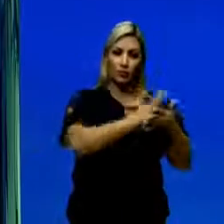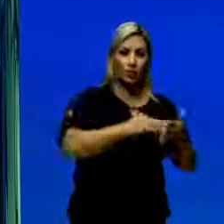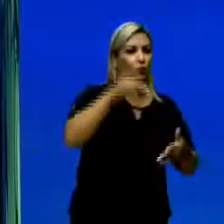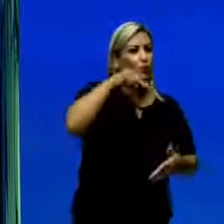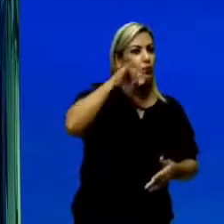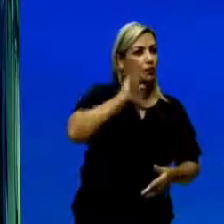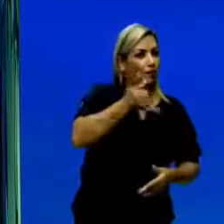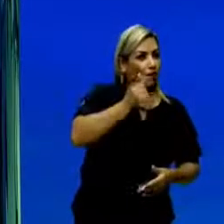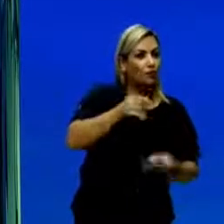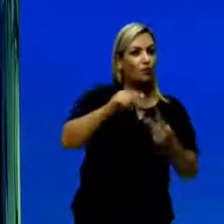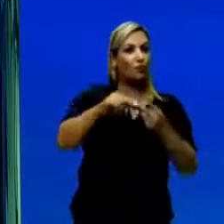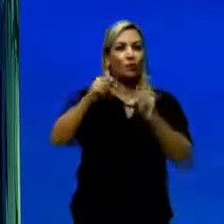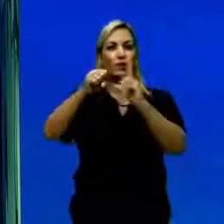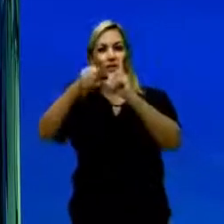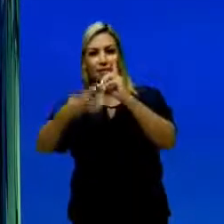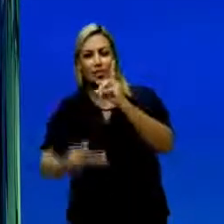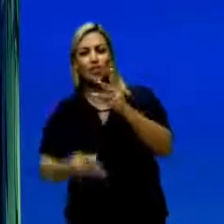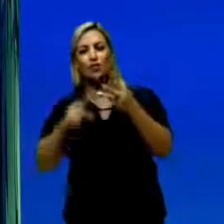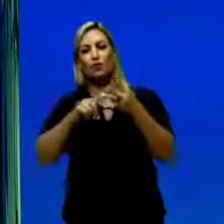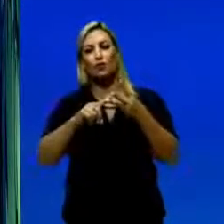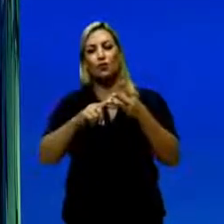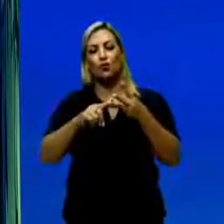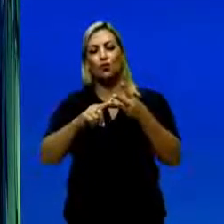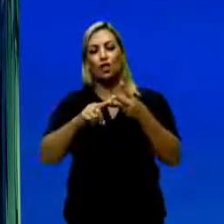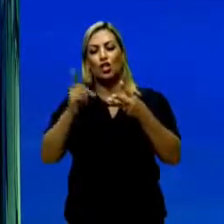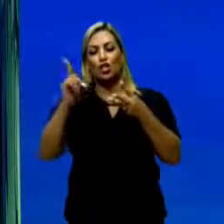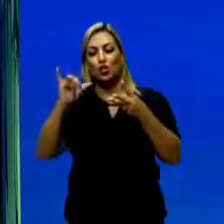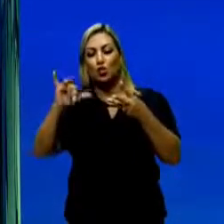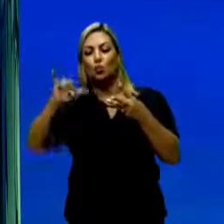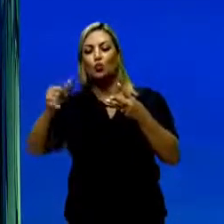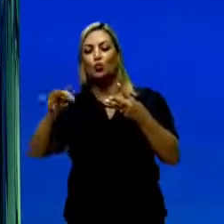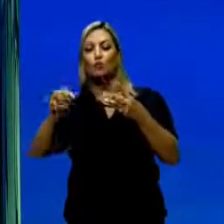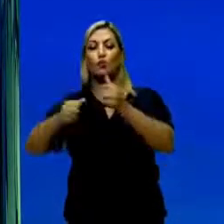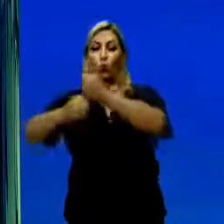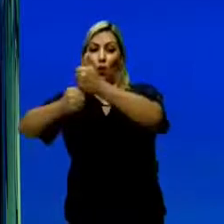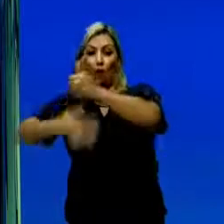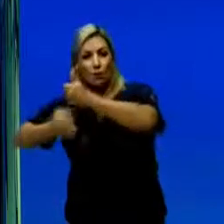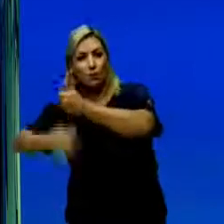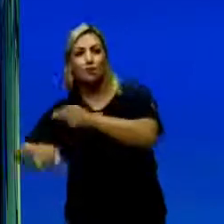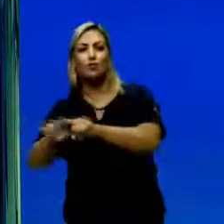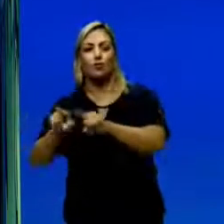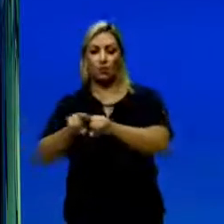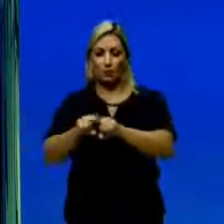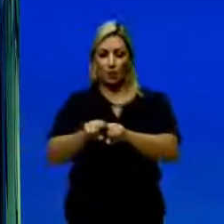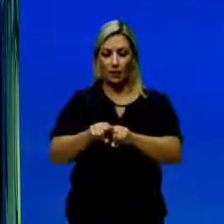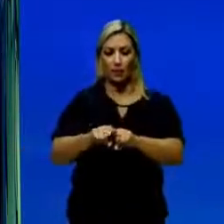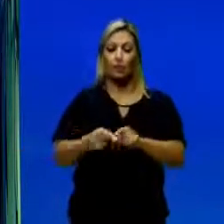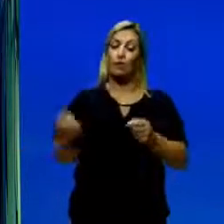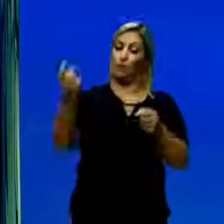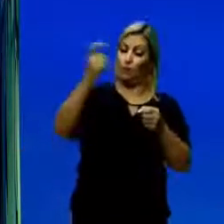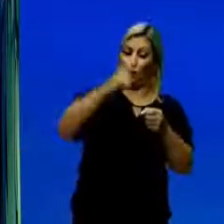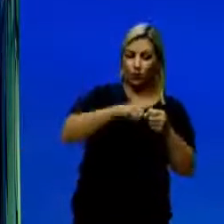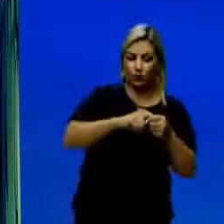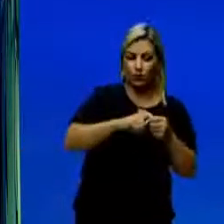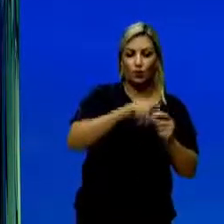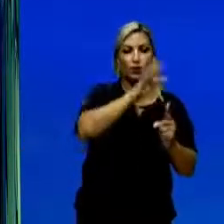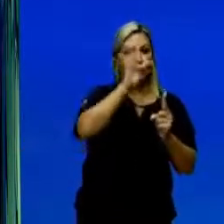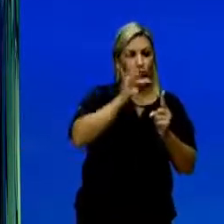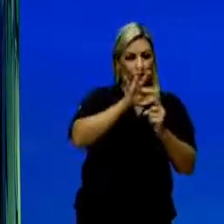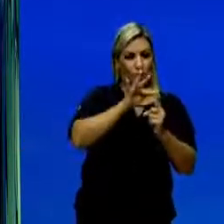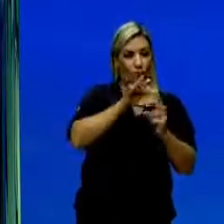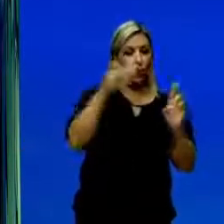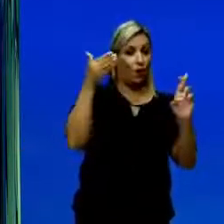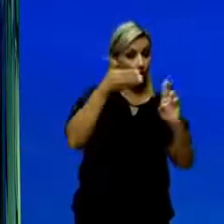narrativos, descritivos, injuntivos, argumentativos. Então, voltando à função